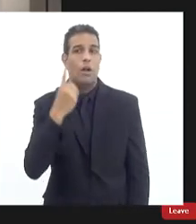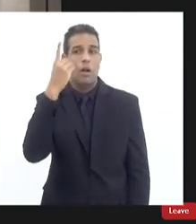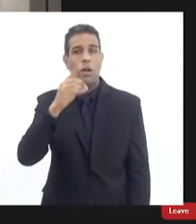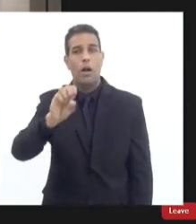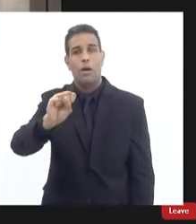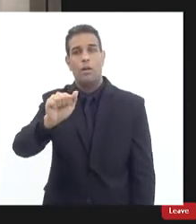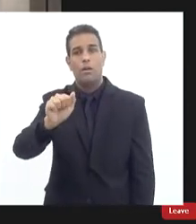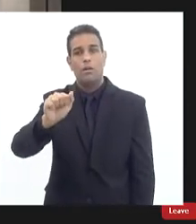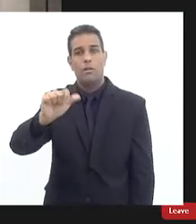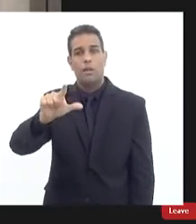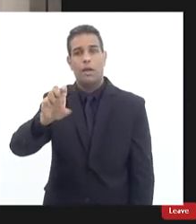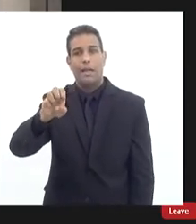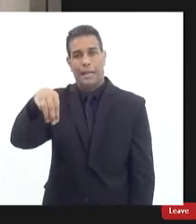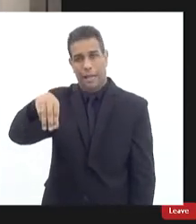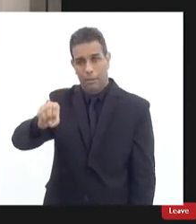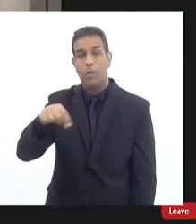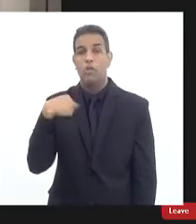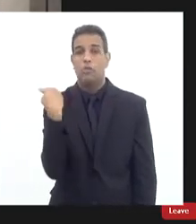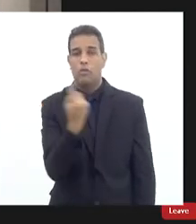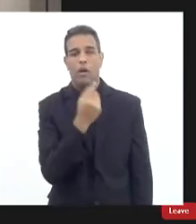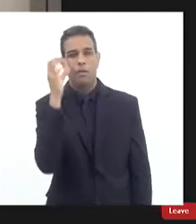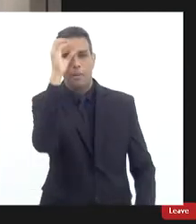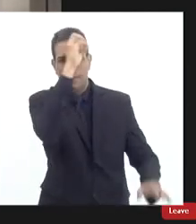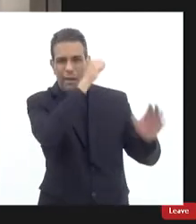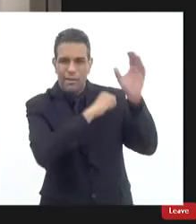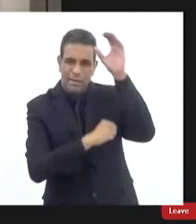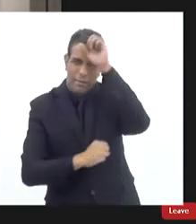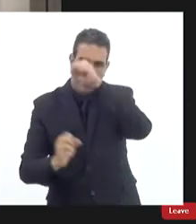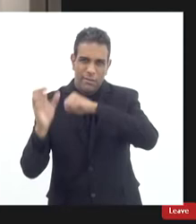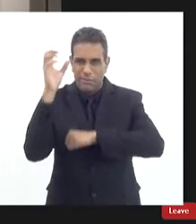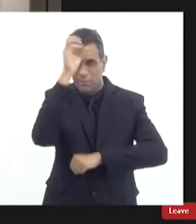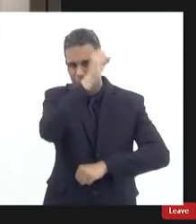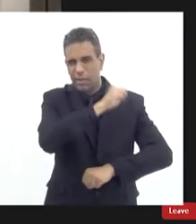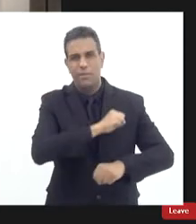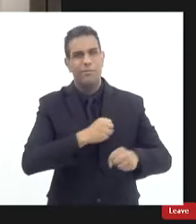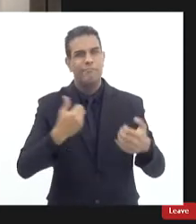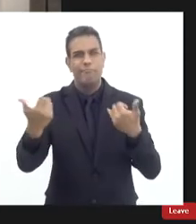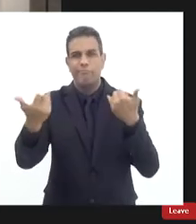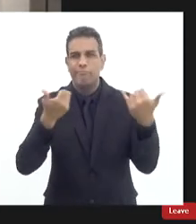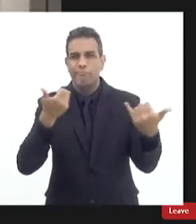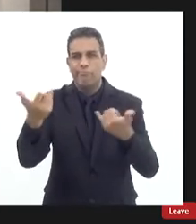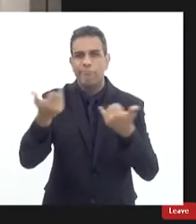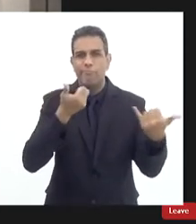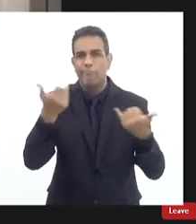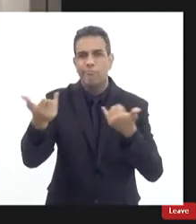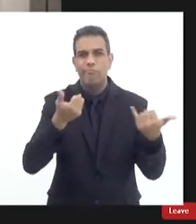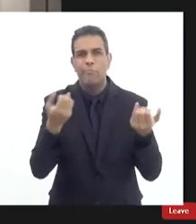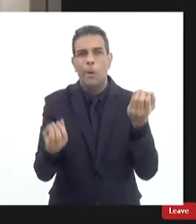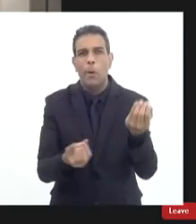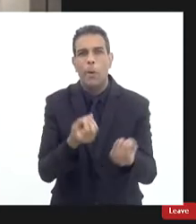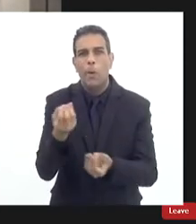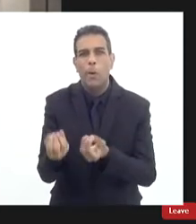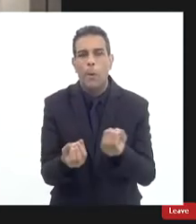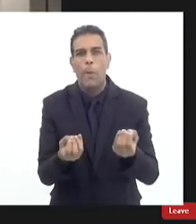debate nós aprendemos sempre com vocês porque